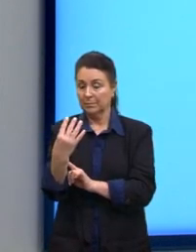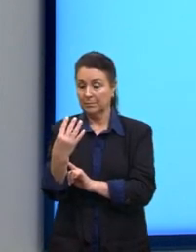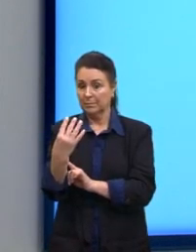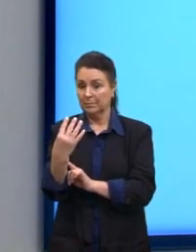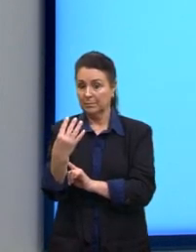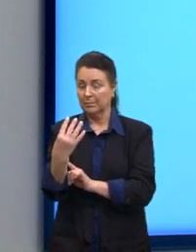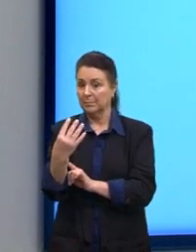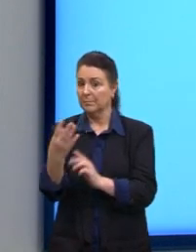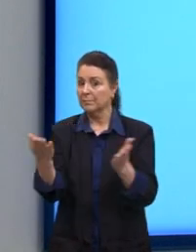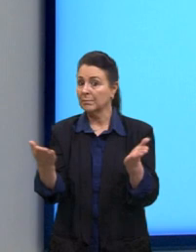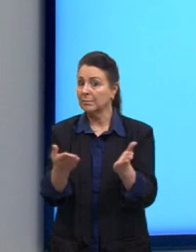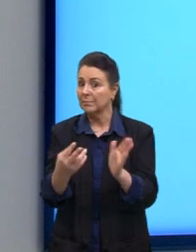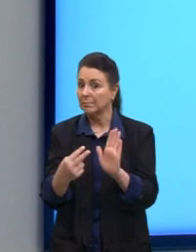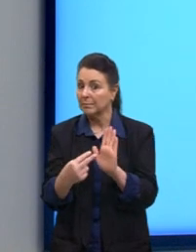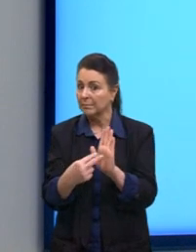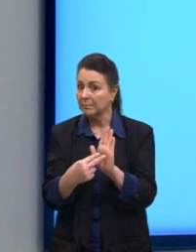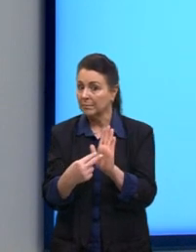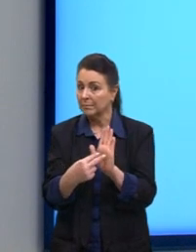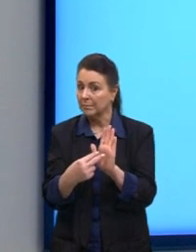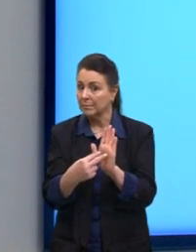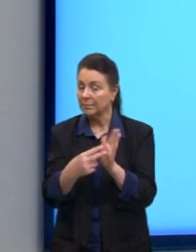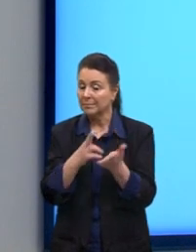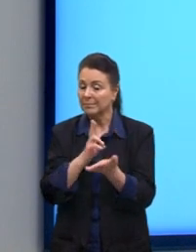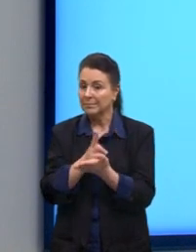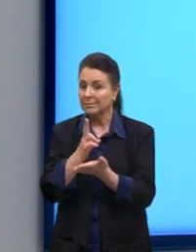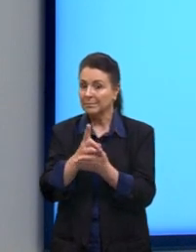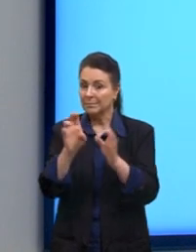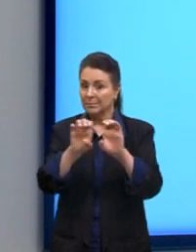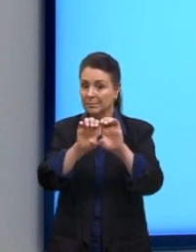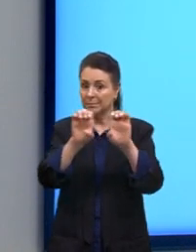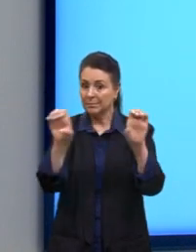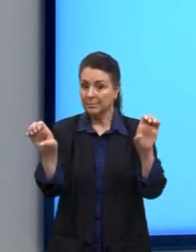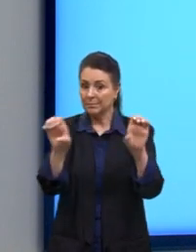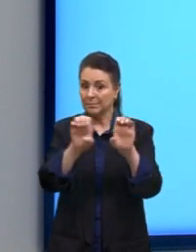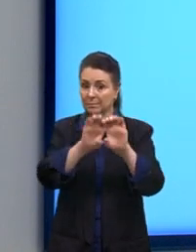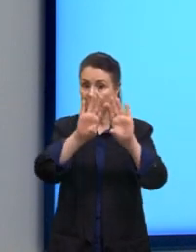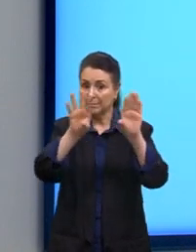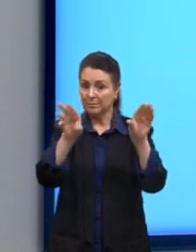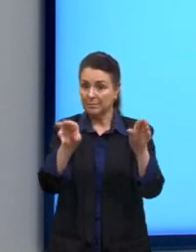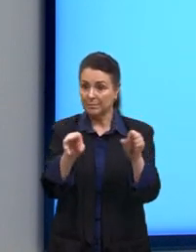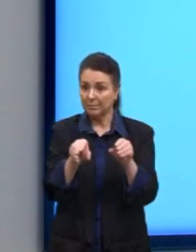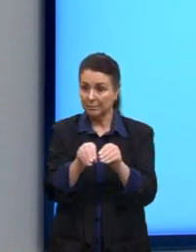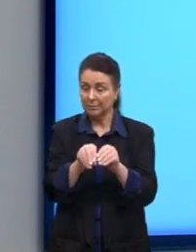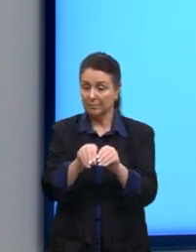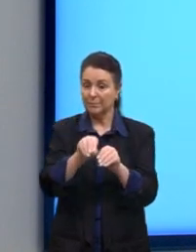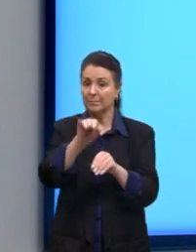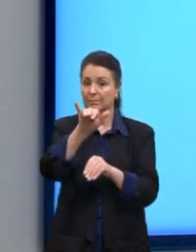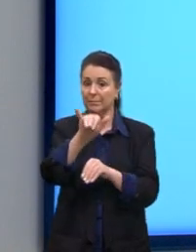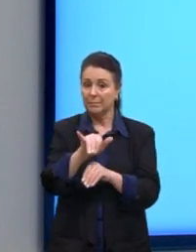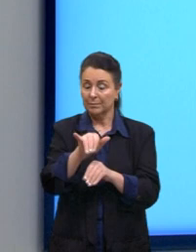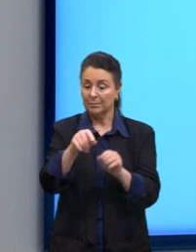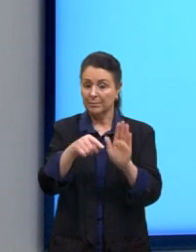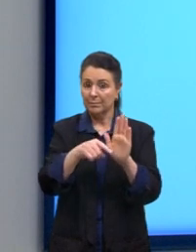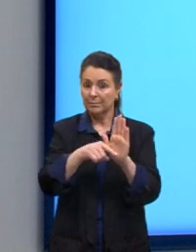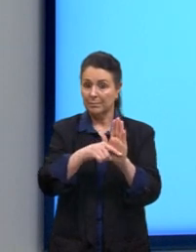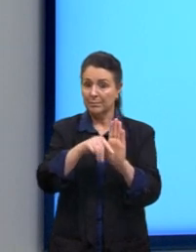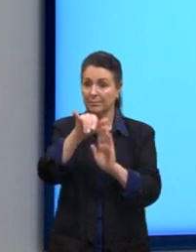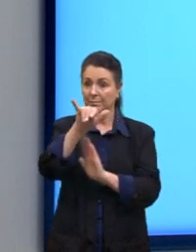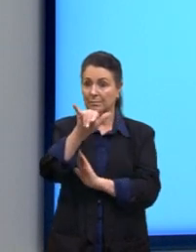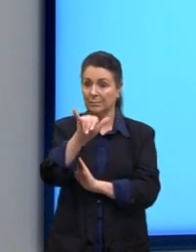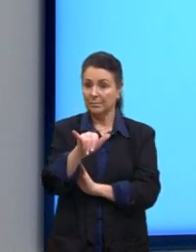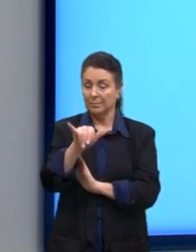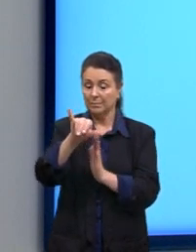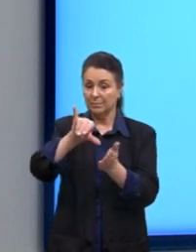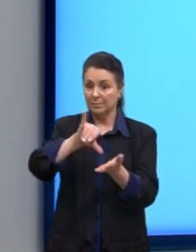atenção num detalhe. Sempre na equação reduzida, nós vamos ter y menos o y central.